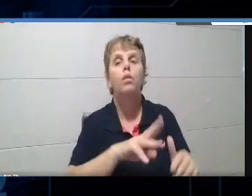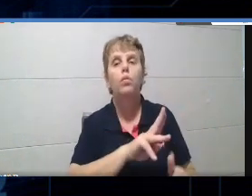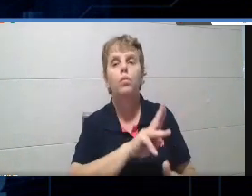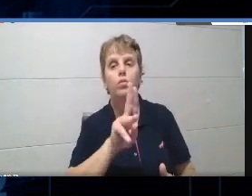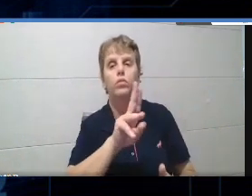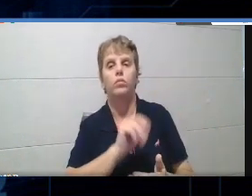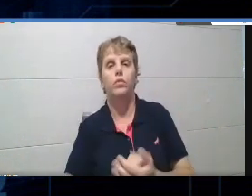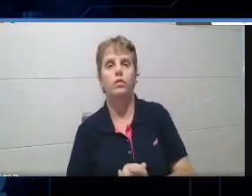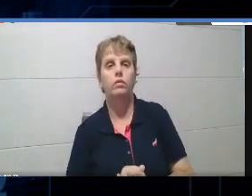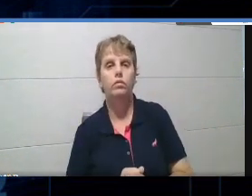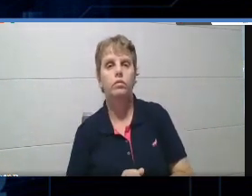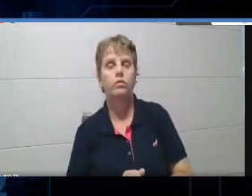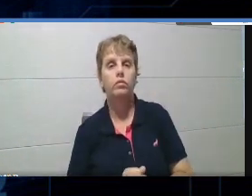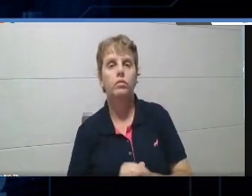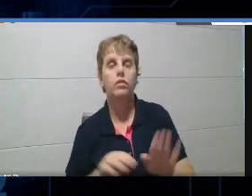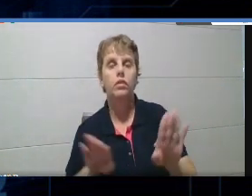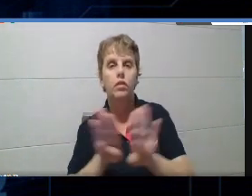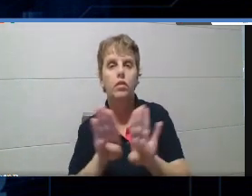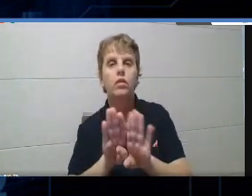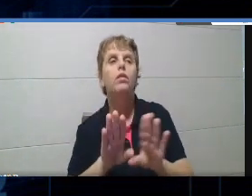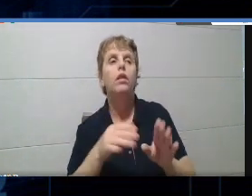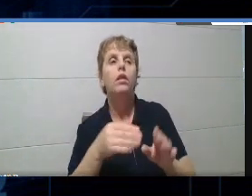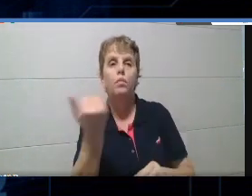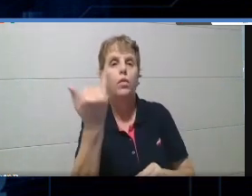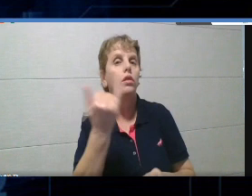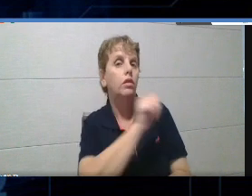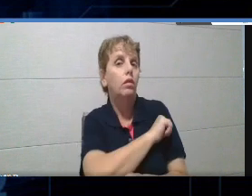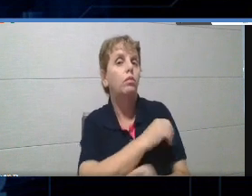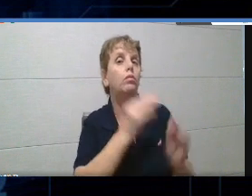é interessante eles colocarem o nome completo deles.